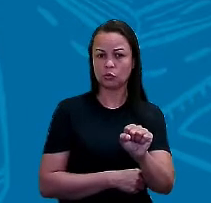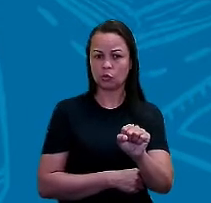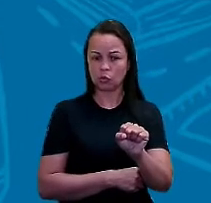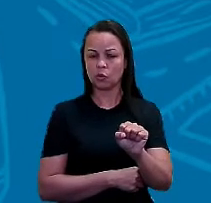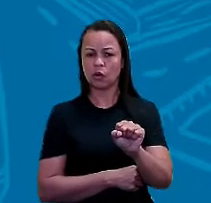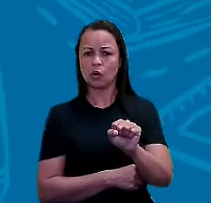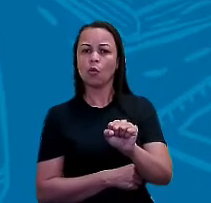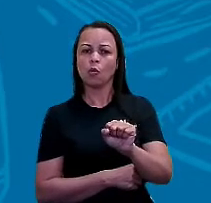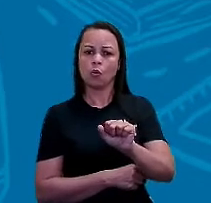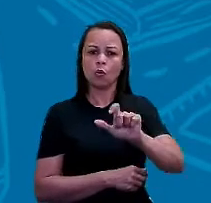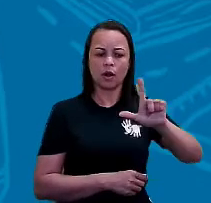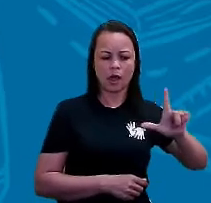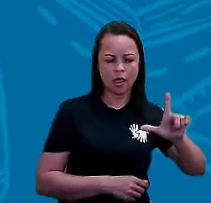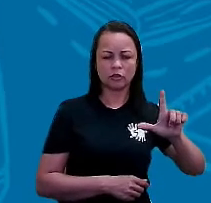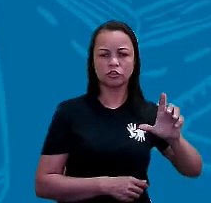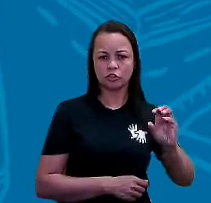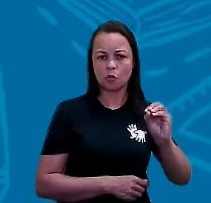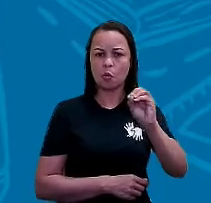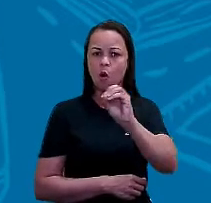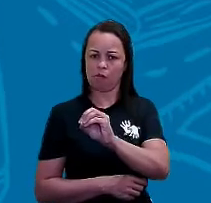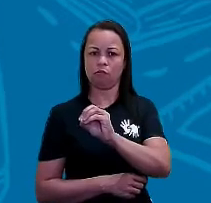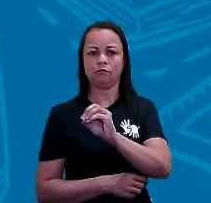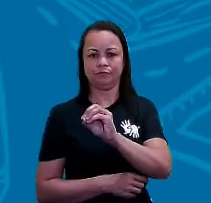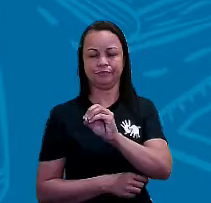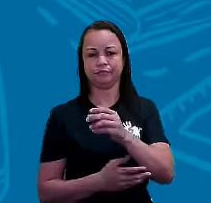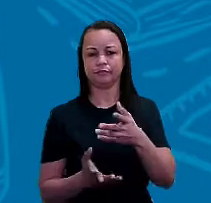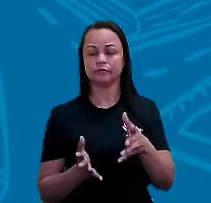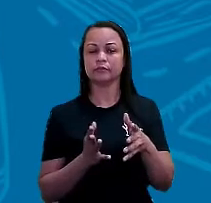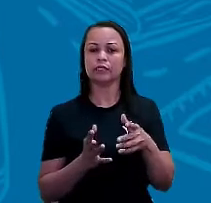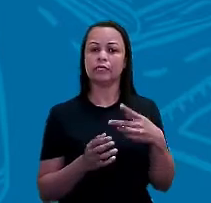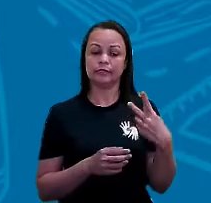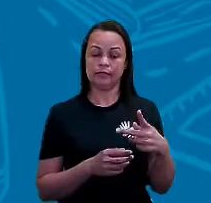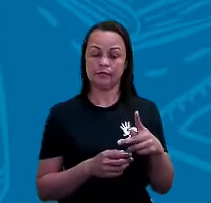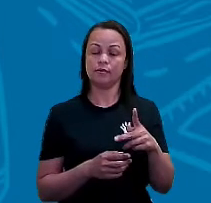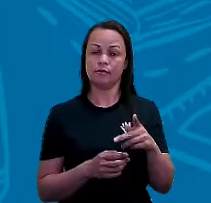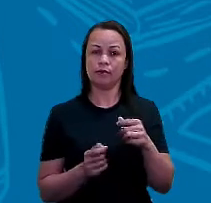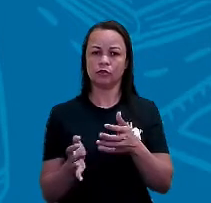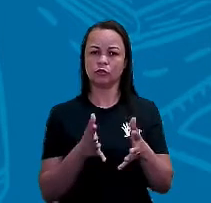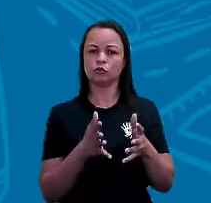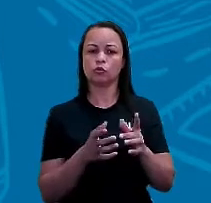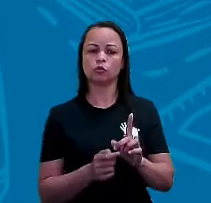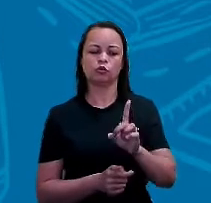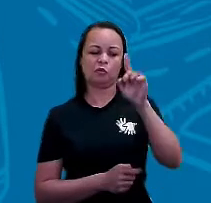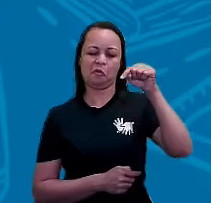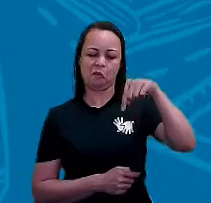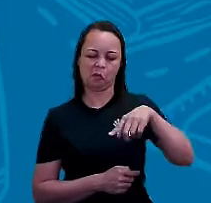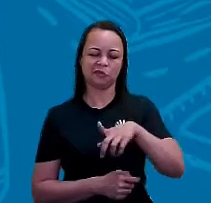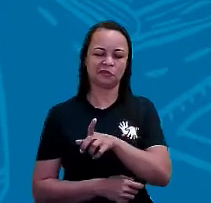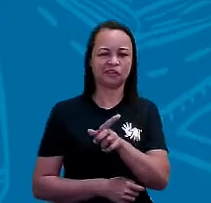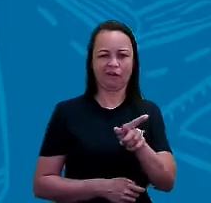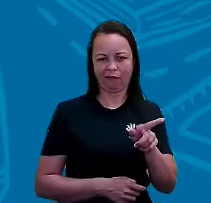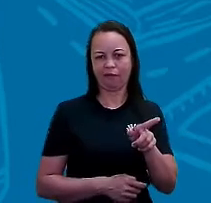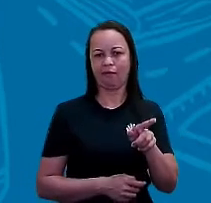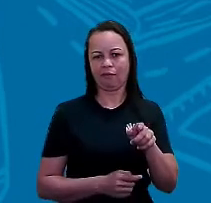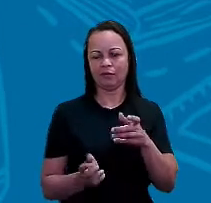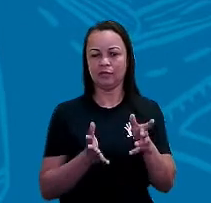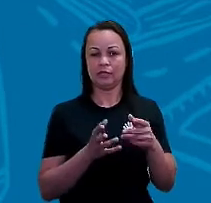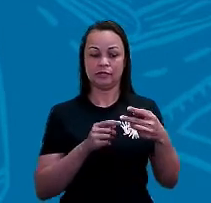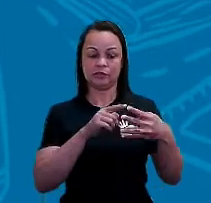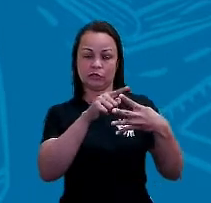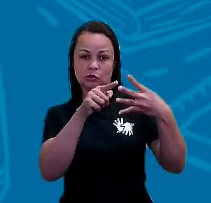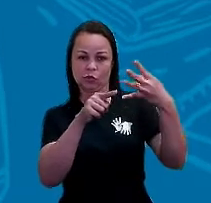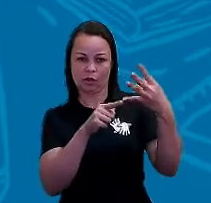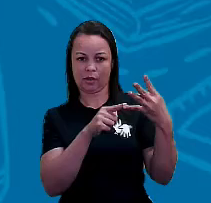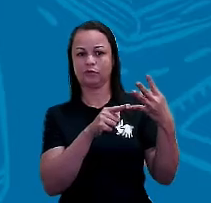para onde fica o leste e para onde fica o oeste, que é justamente os pontos cardeais, tá certo? Esses quatro